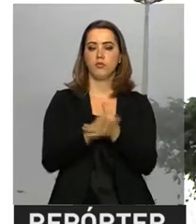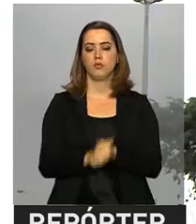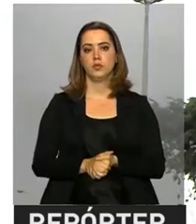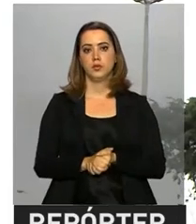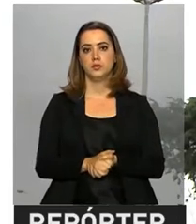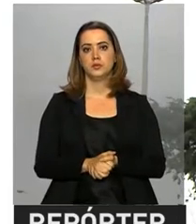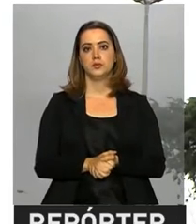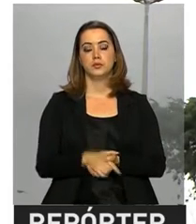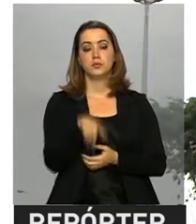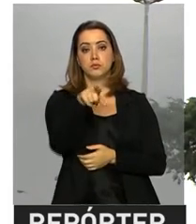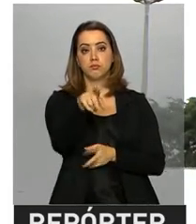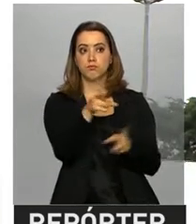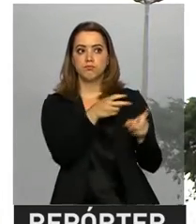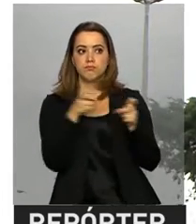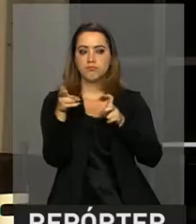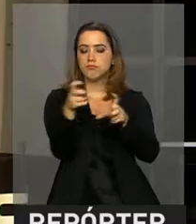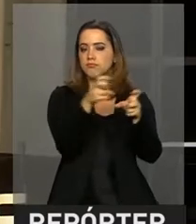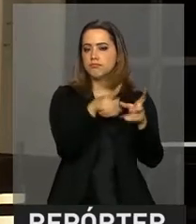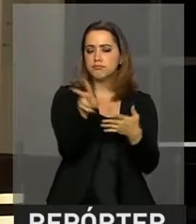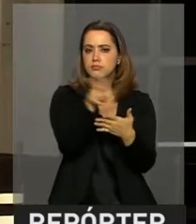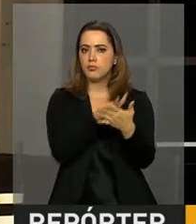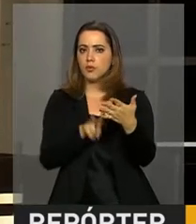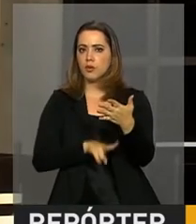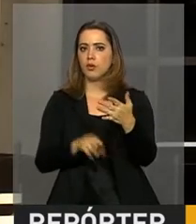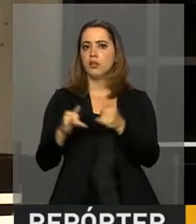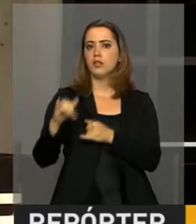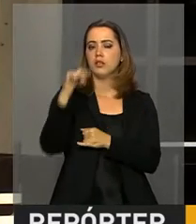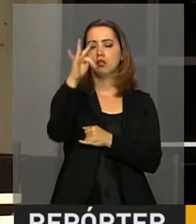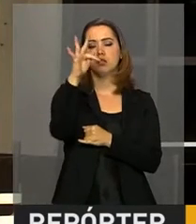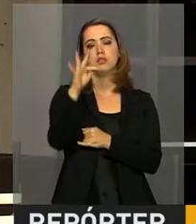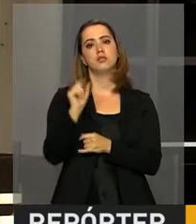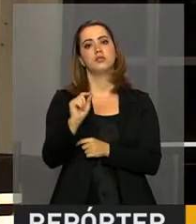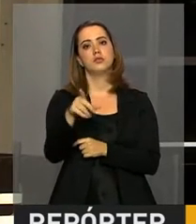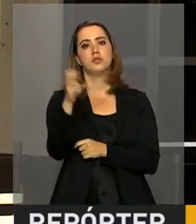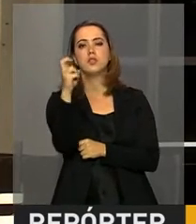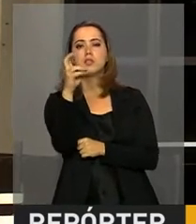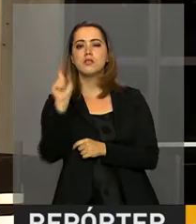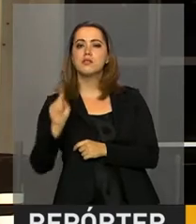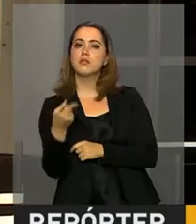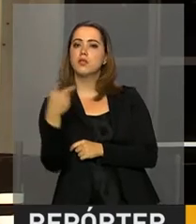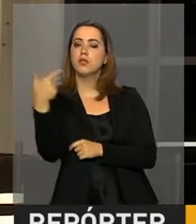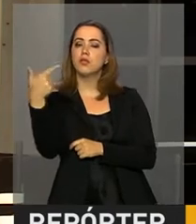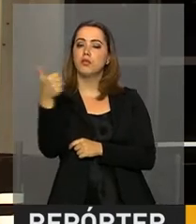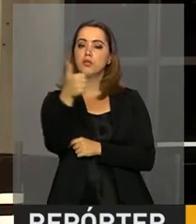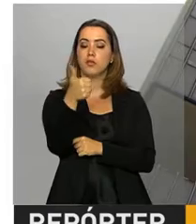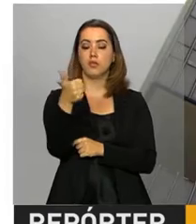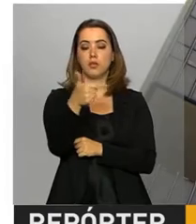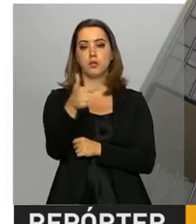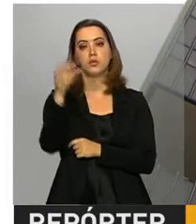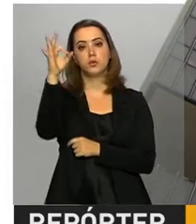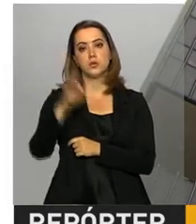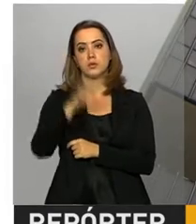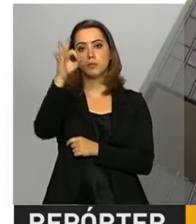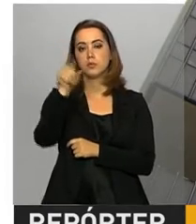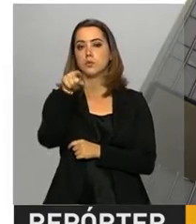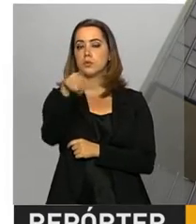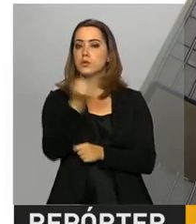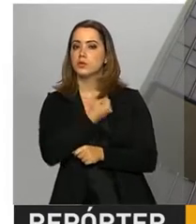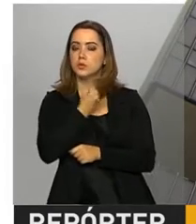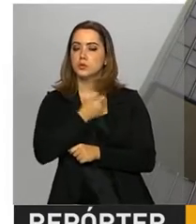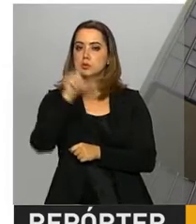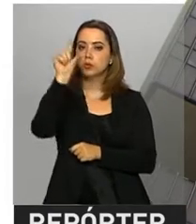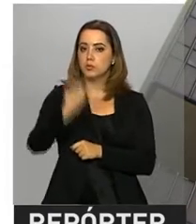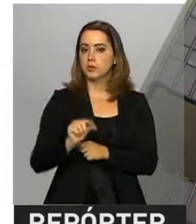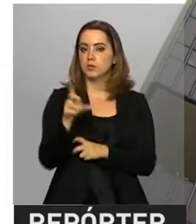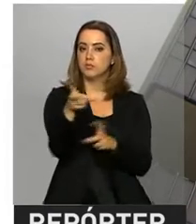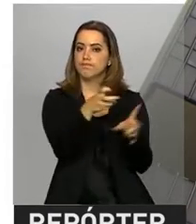De acordo com a previsão dos analistas, a inflação no ano que vem deve ficar em 5,12%. O índice é menor que a